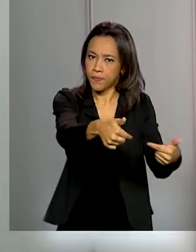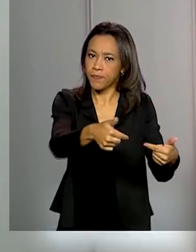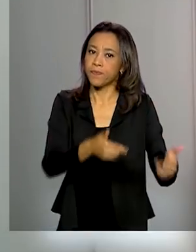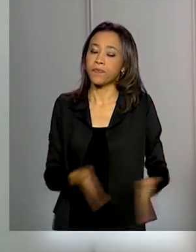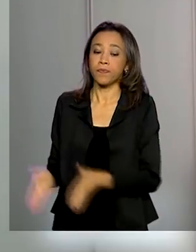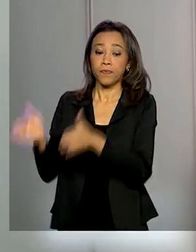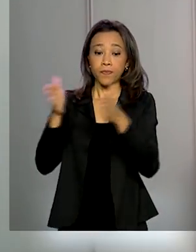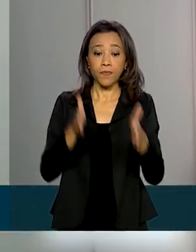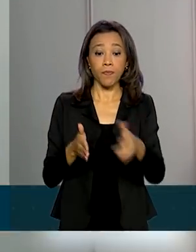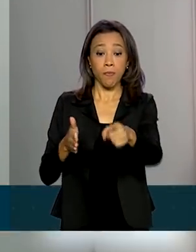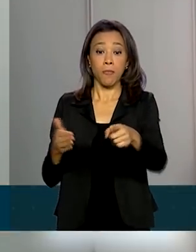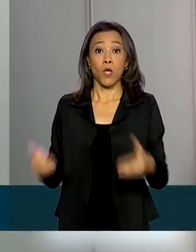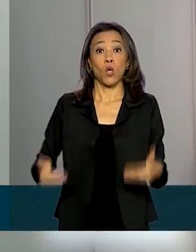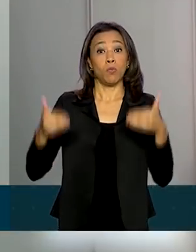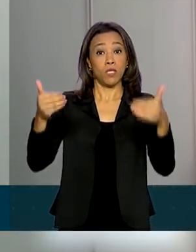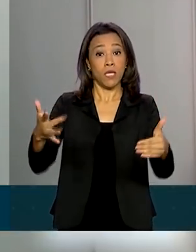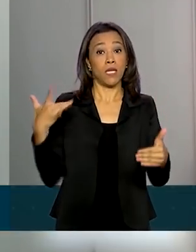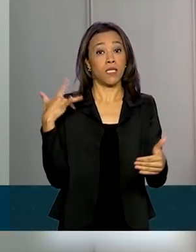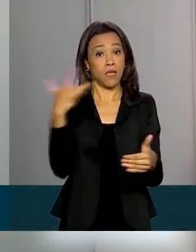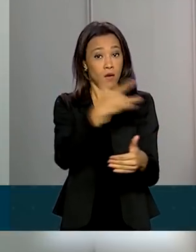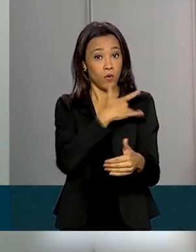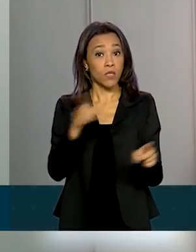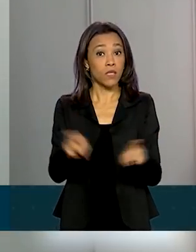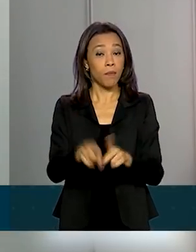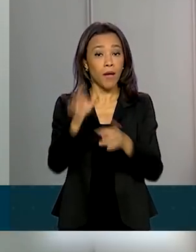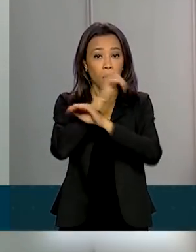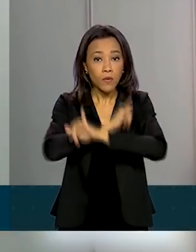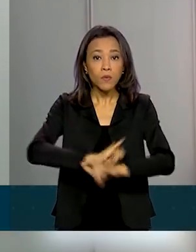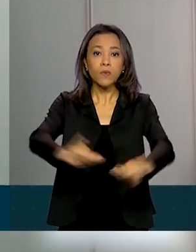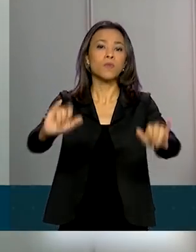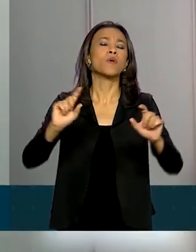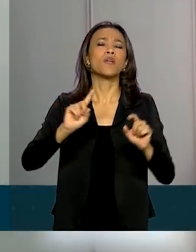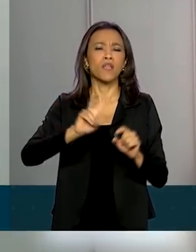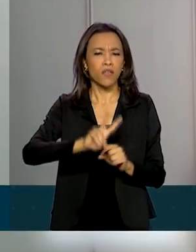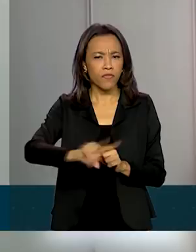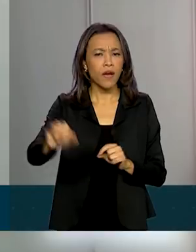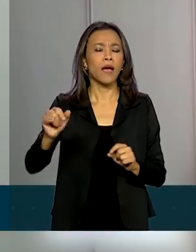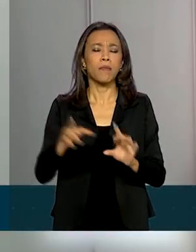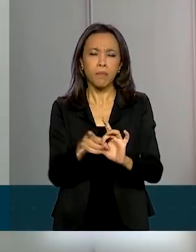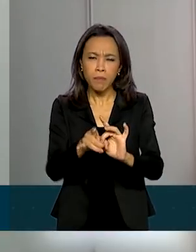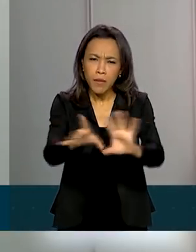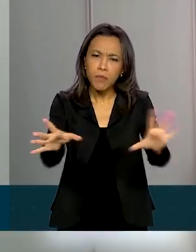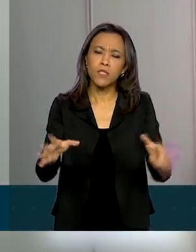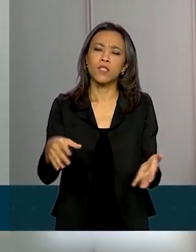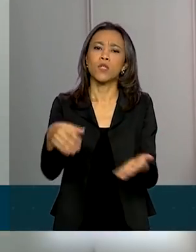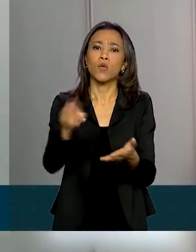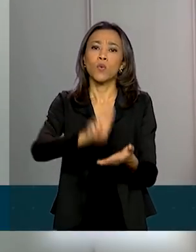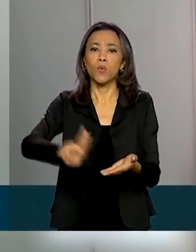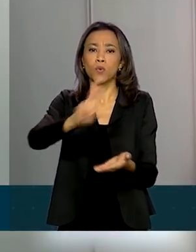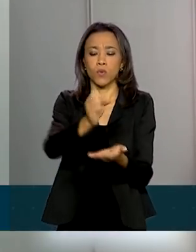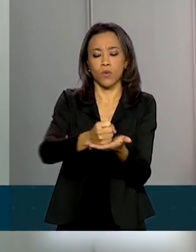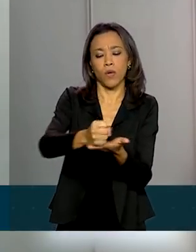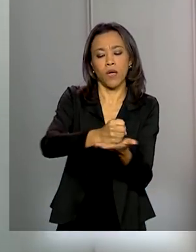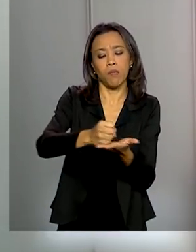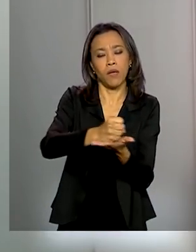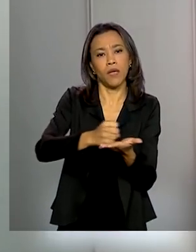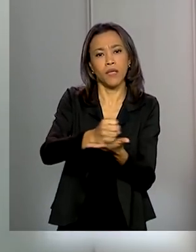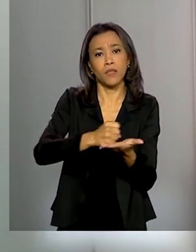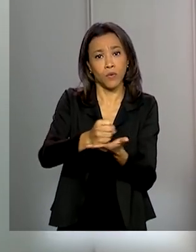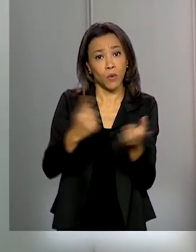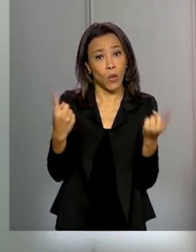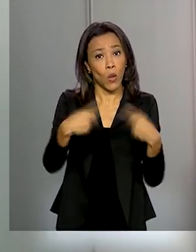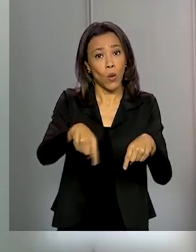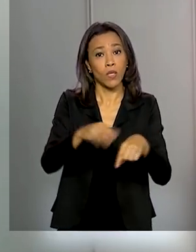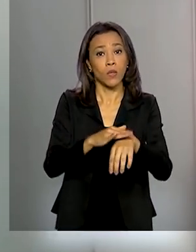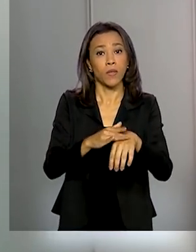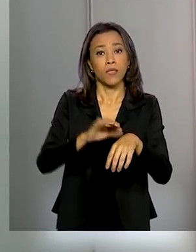Ministério da Saúde também anunciou que vai permitir o uso do remédio da malária, o hidróxido de clorequina,